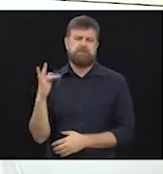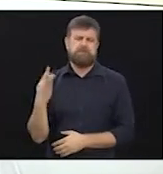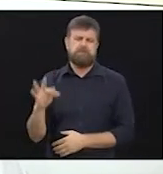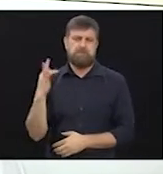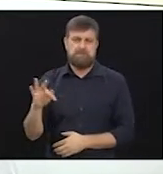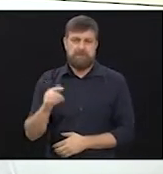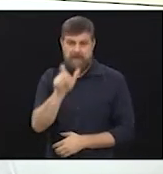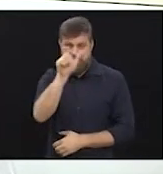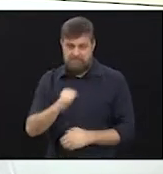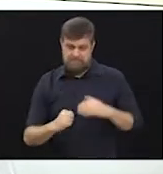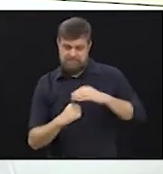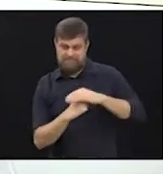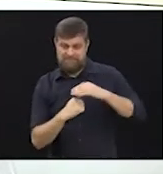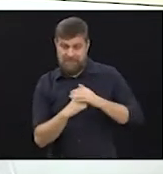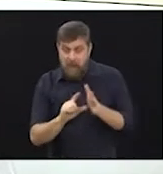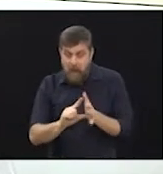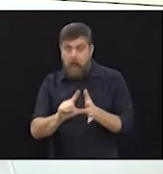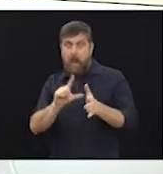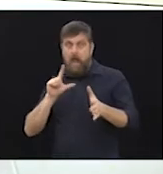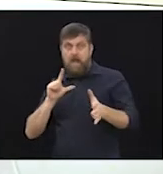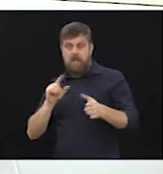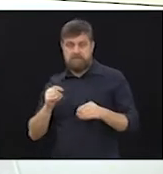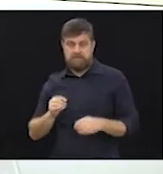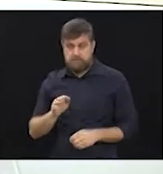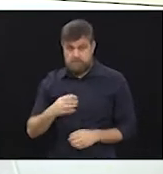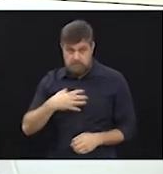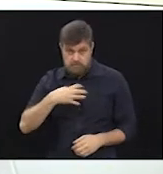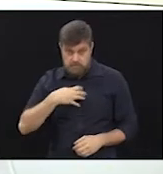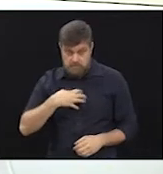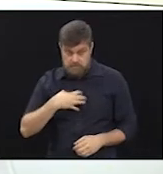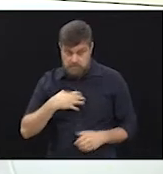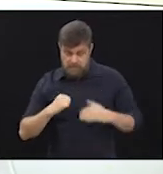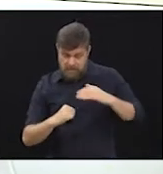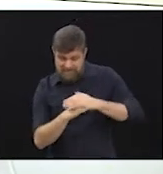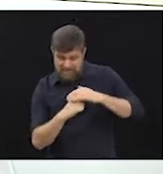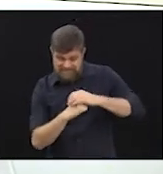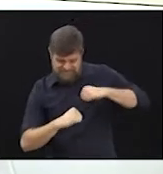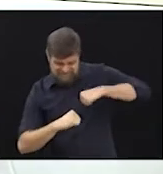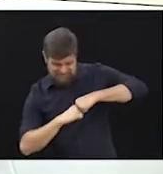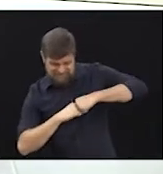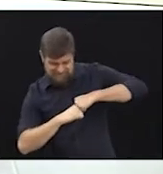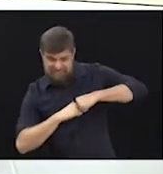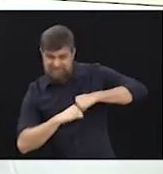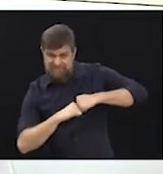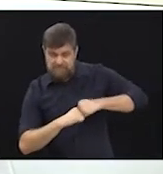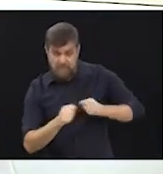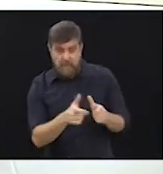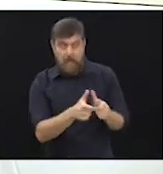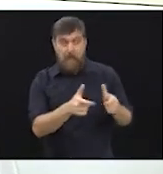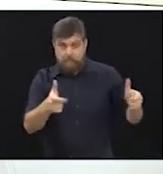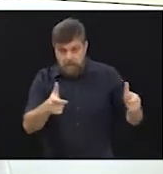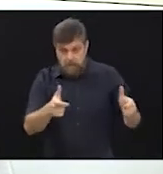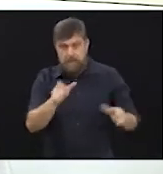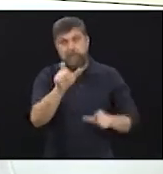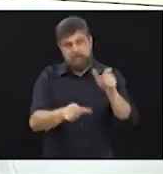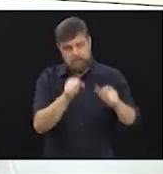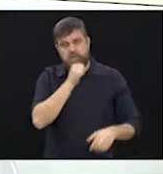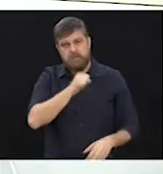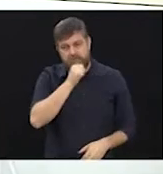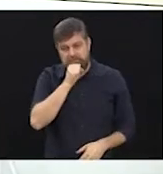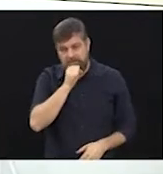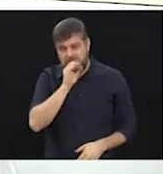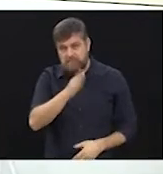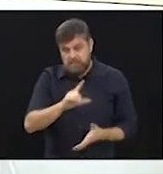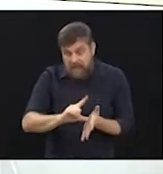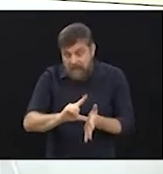sentiu uma artrose precoce. De uma forma geral, a artrose ela atinge as pessoas idosas, mas já